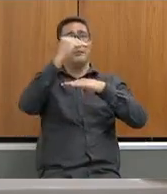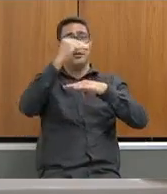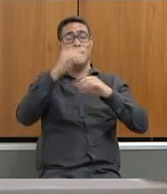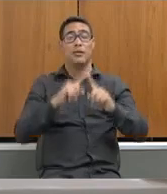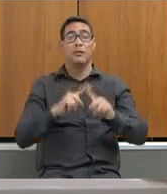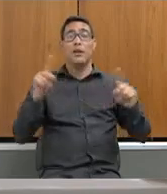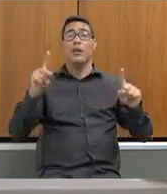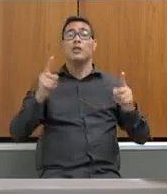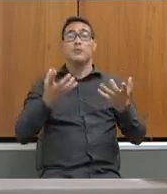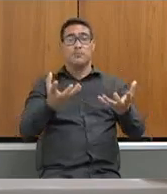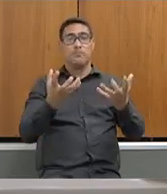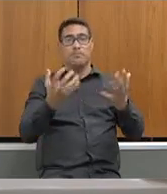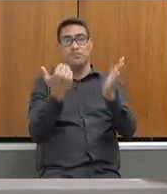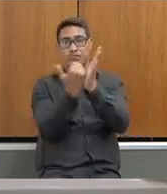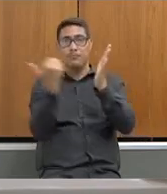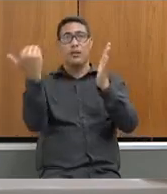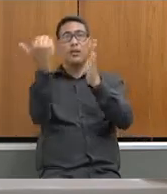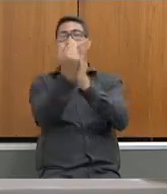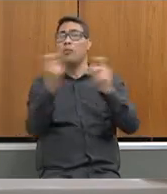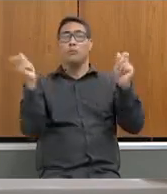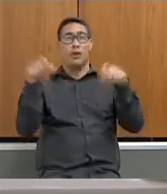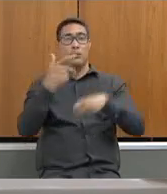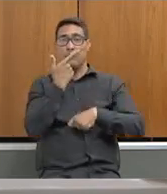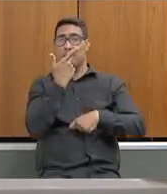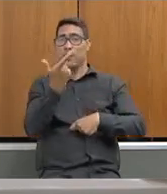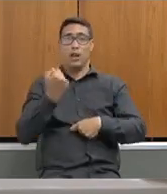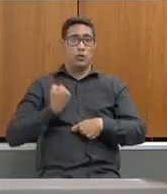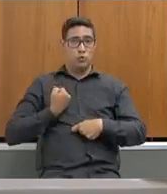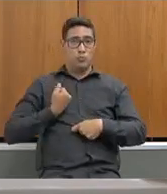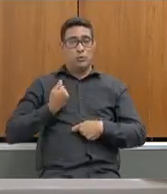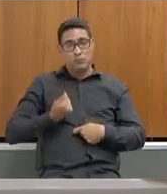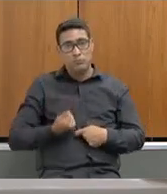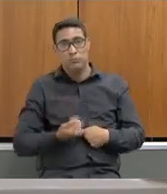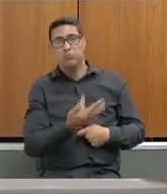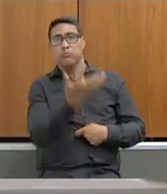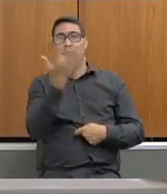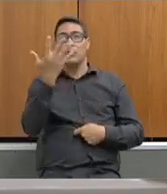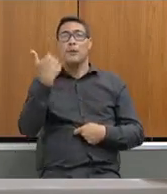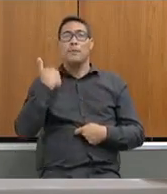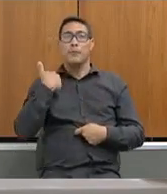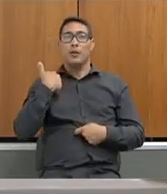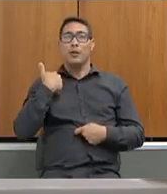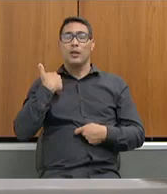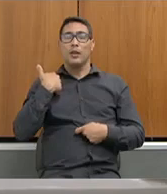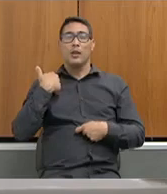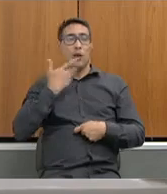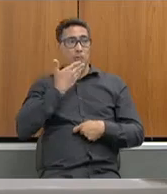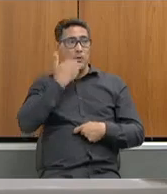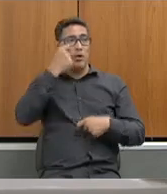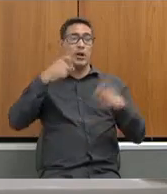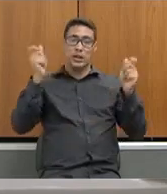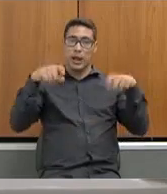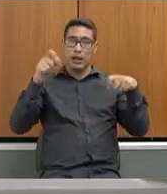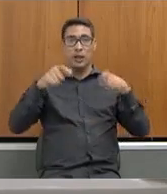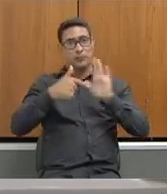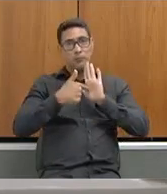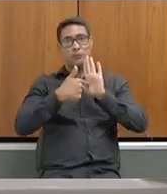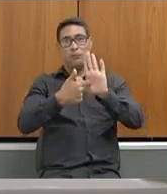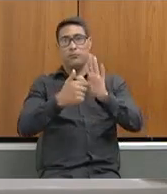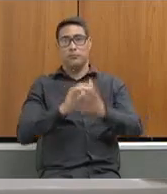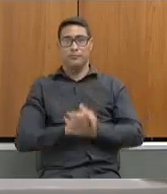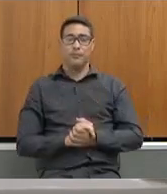mais. Só não vou trazer os números aqui, porque são os melhores números que eu posso te trazer aqui e o mais